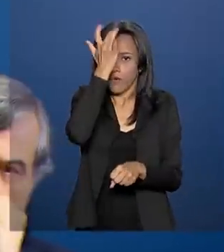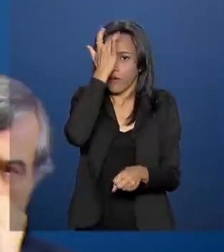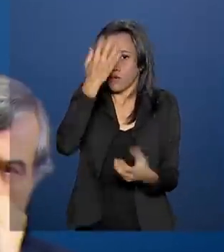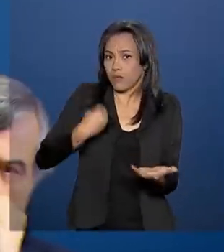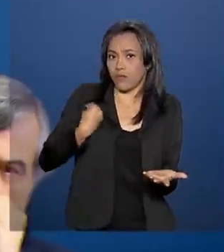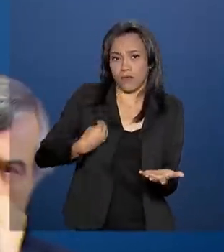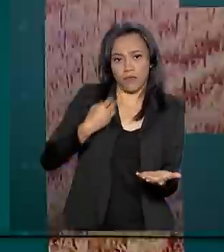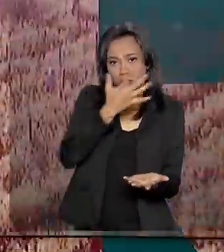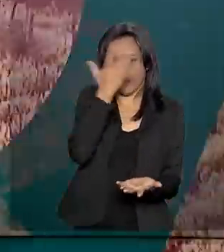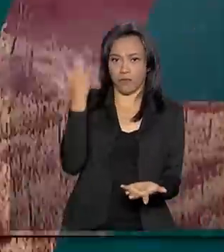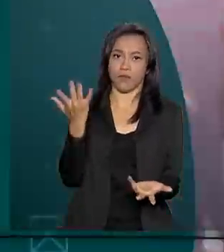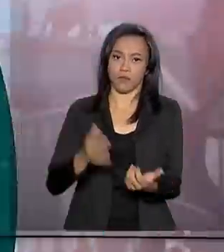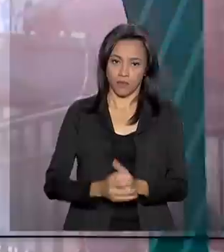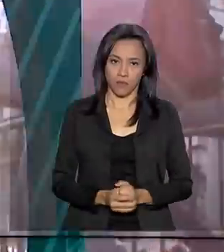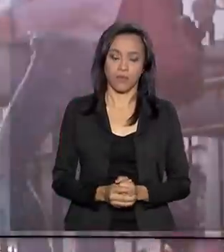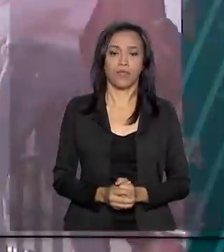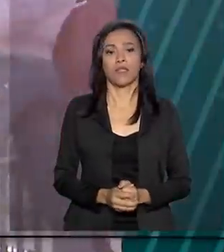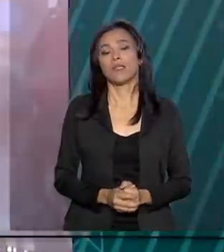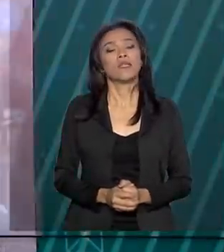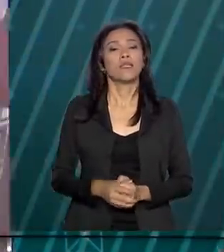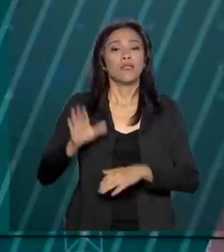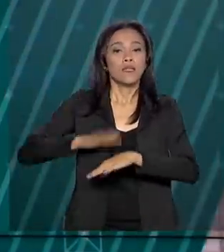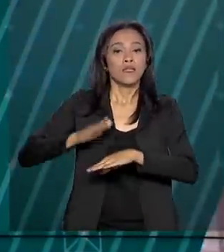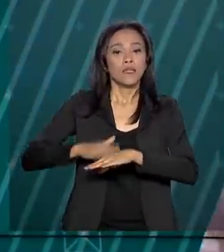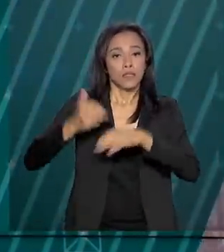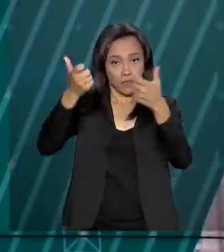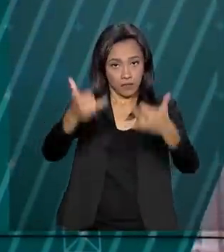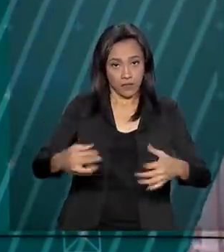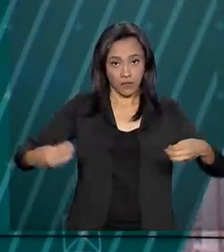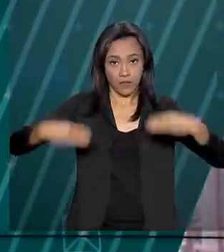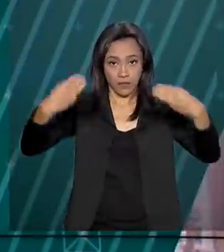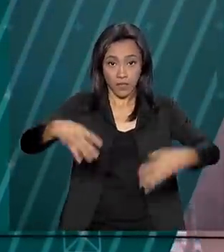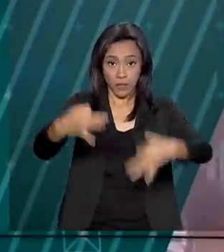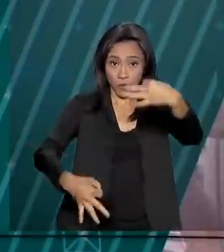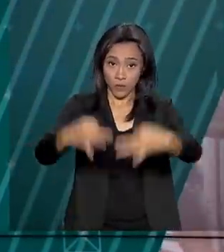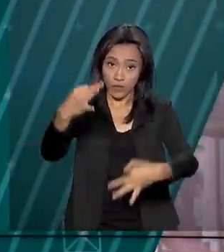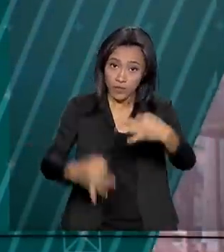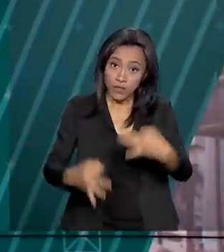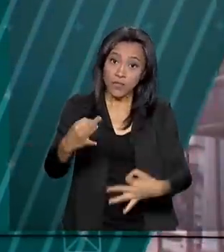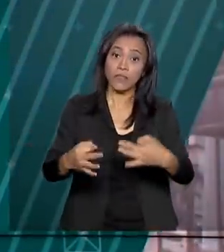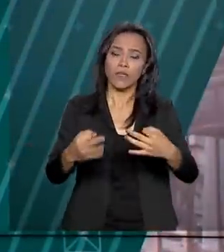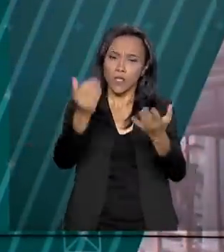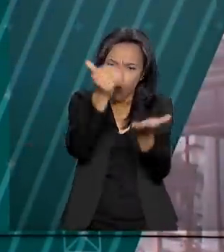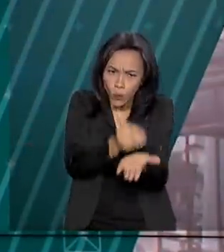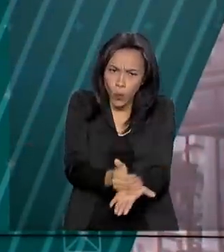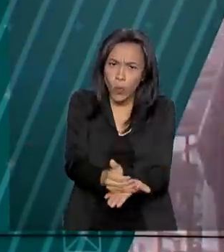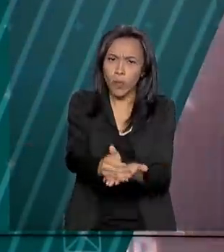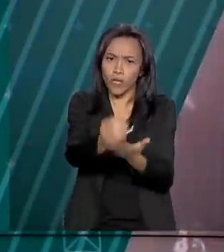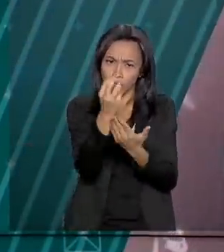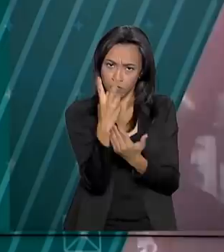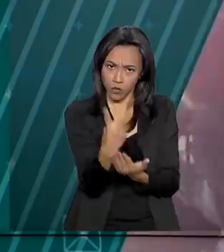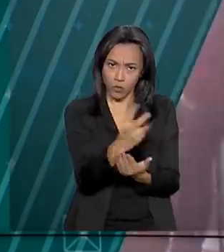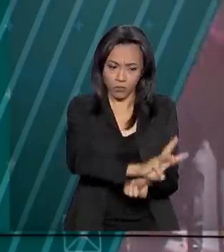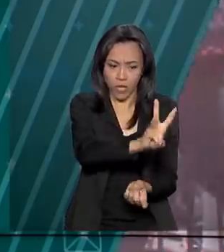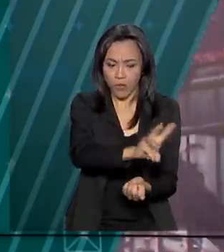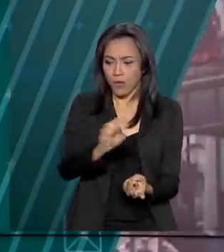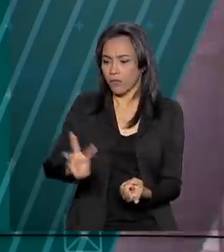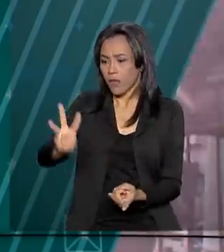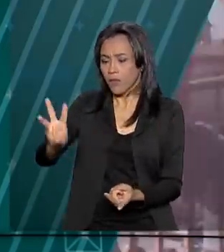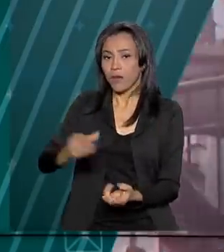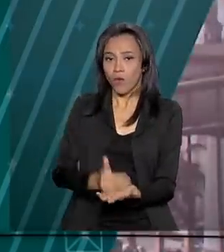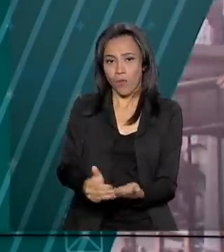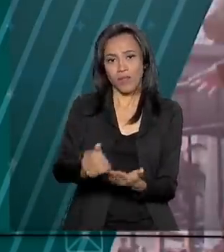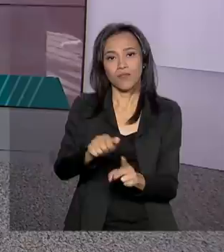das pessoas. Segundo o Ministério da Justiça, a integração e o início das operações das duas plataformas começam a valer